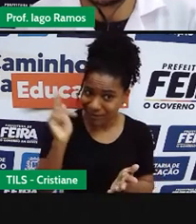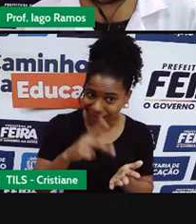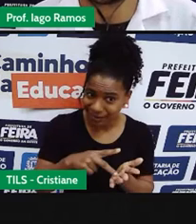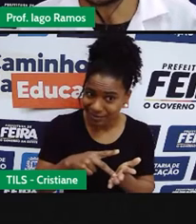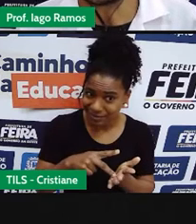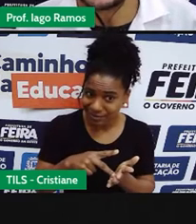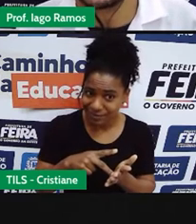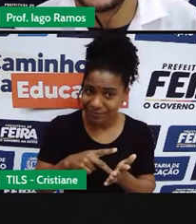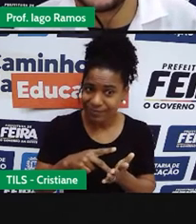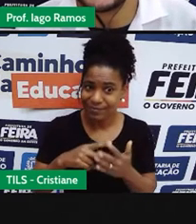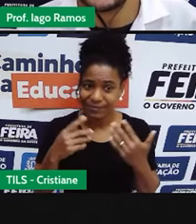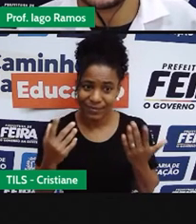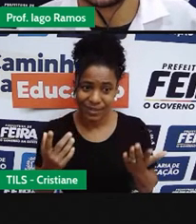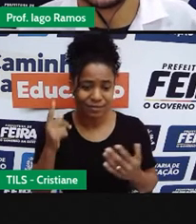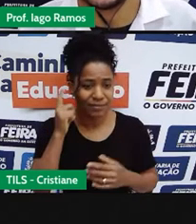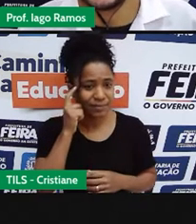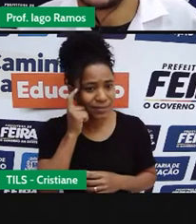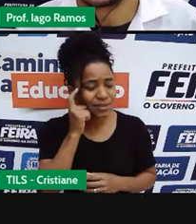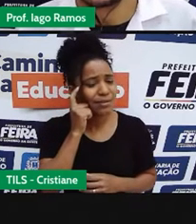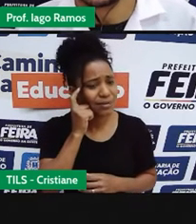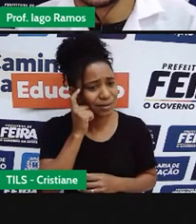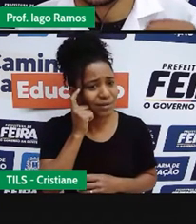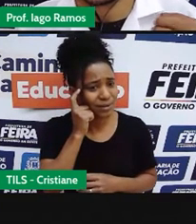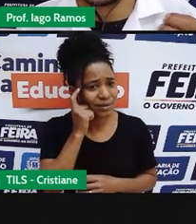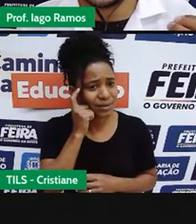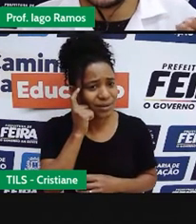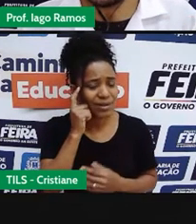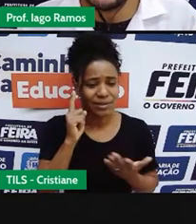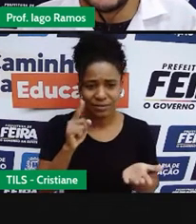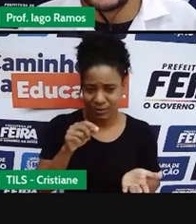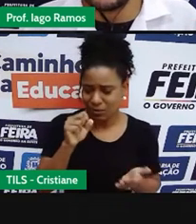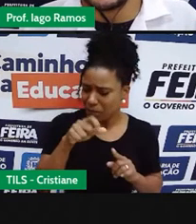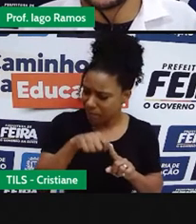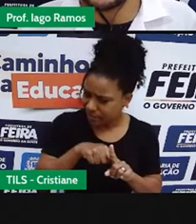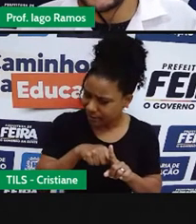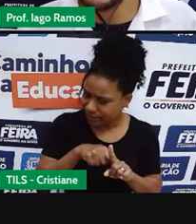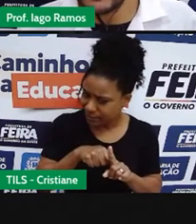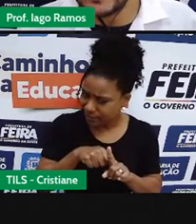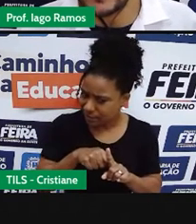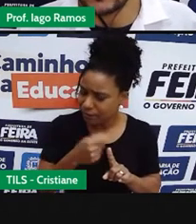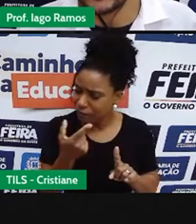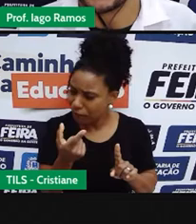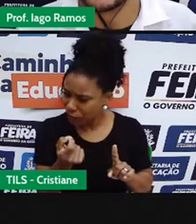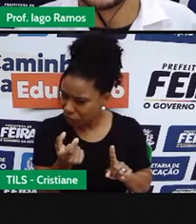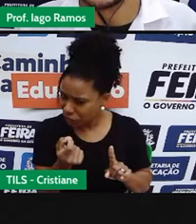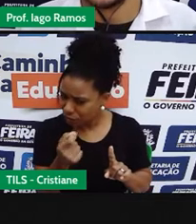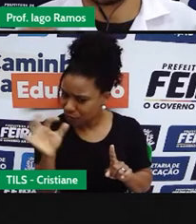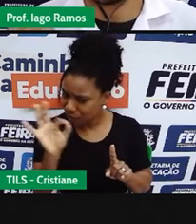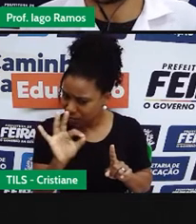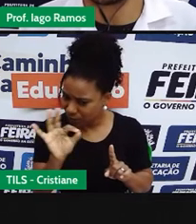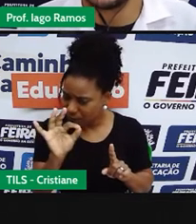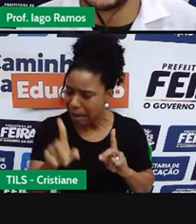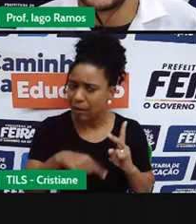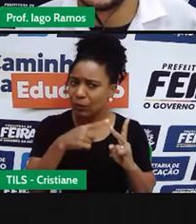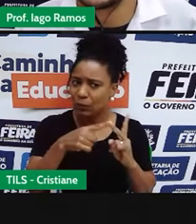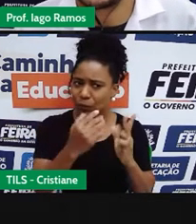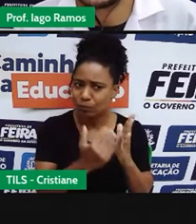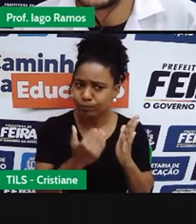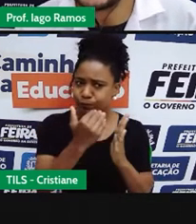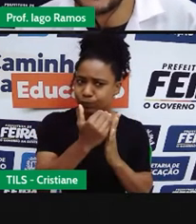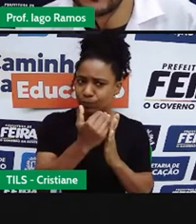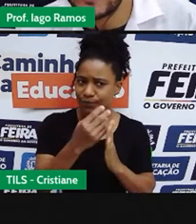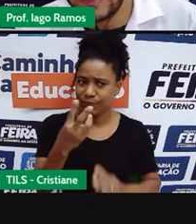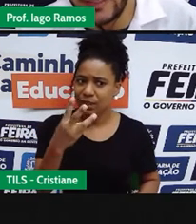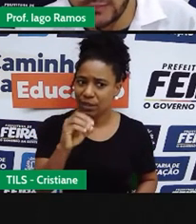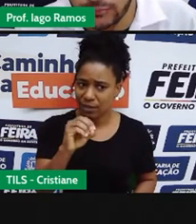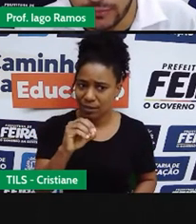a gente é tentado a pensar o seguinte, se em um mês aumentou 20% e no outro mês aumentou